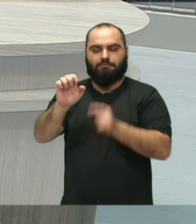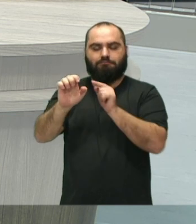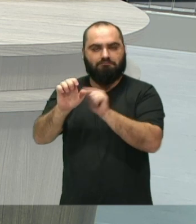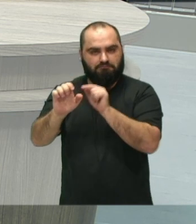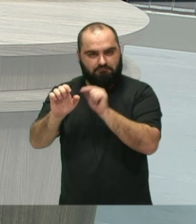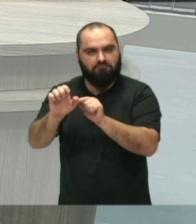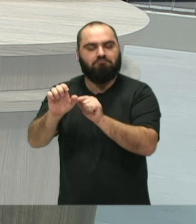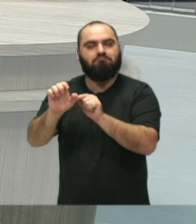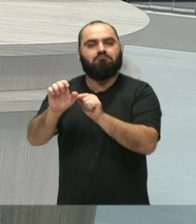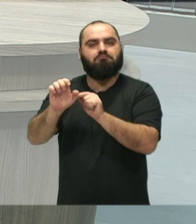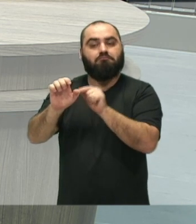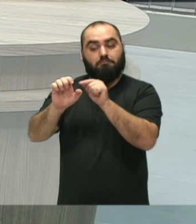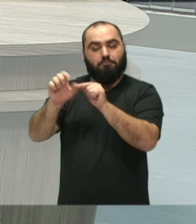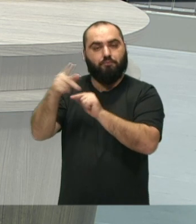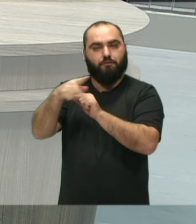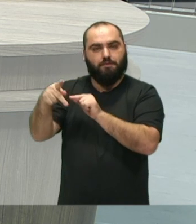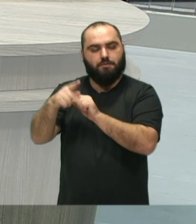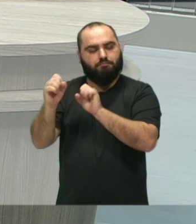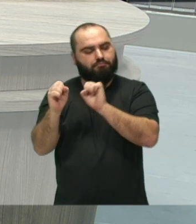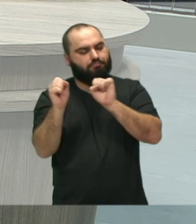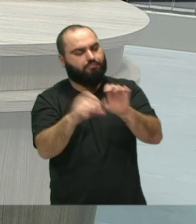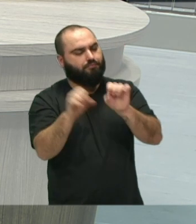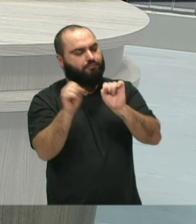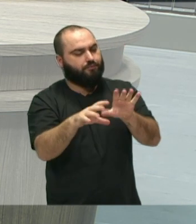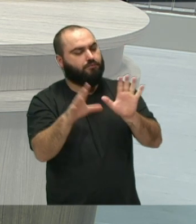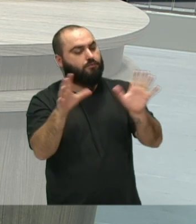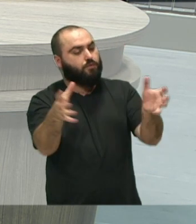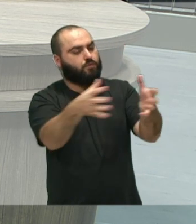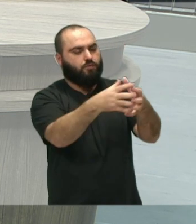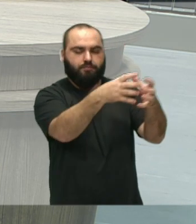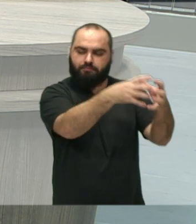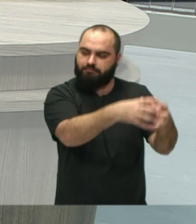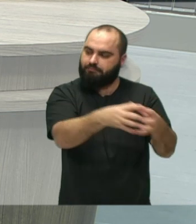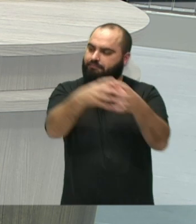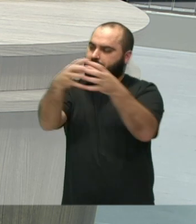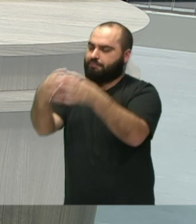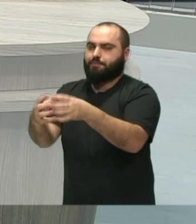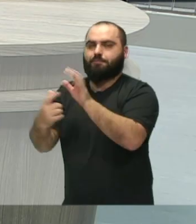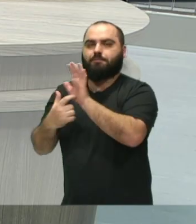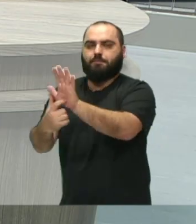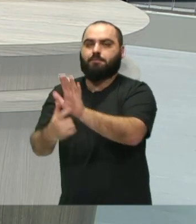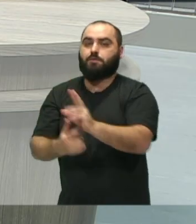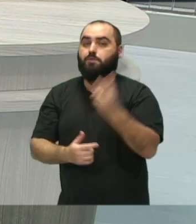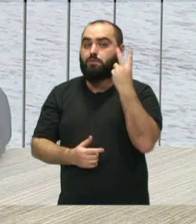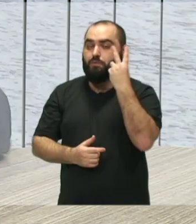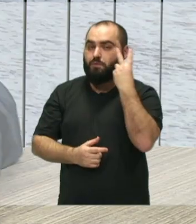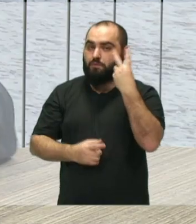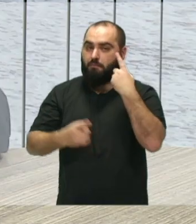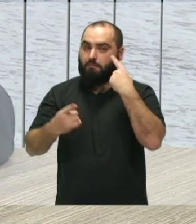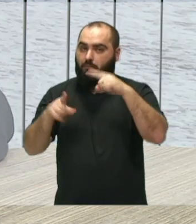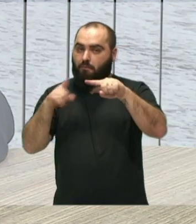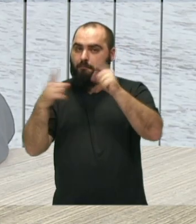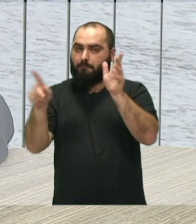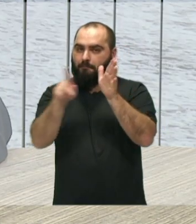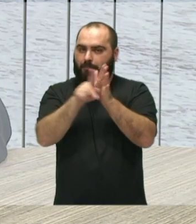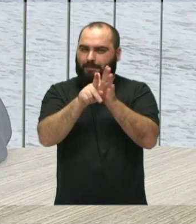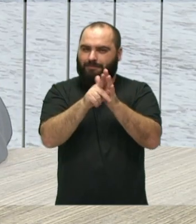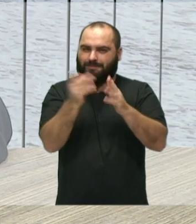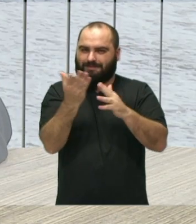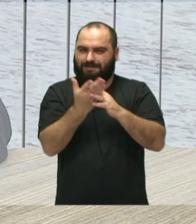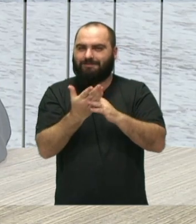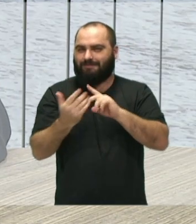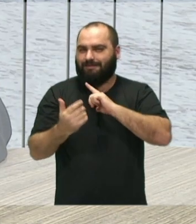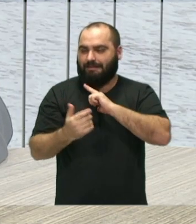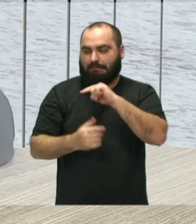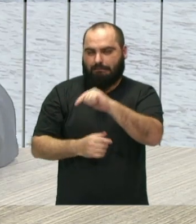onde vamos ter essa participação junto aos corais. Vamos tocar duas músicas solo, ali no intervalo, que vai